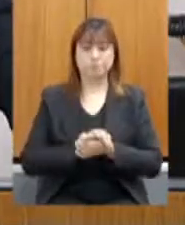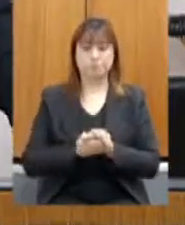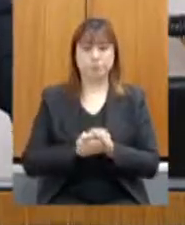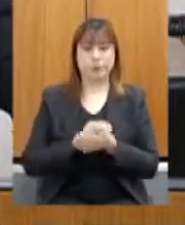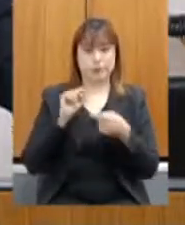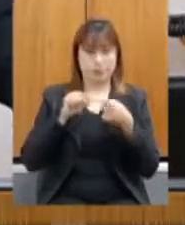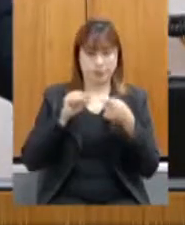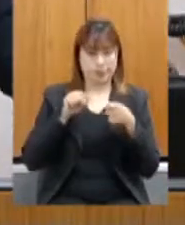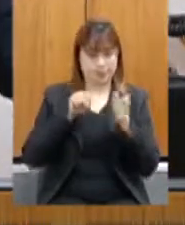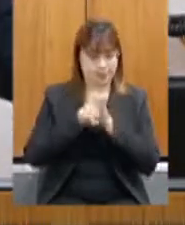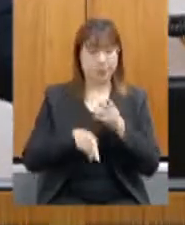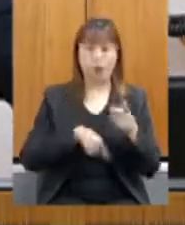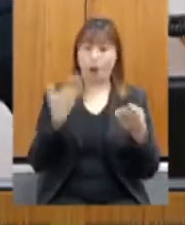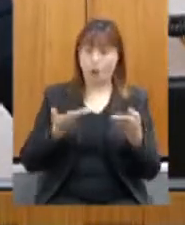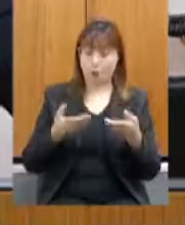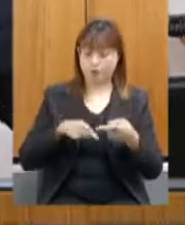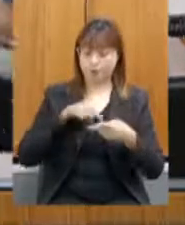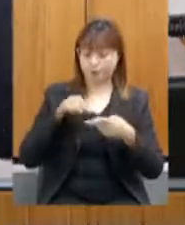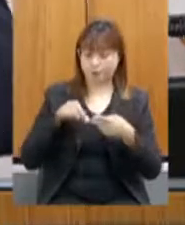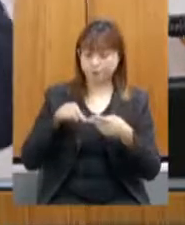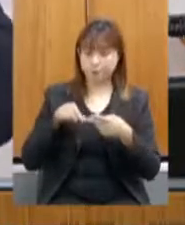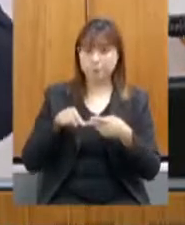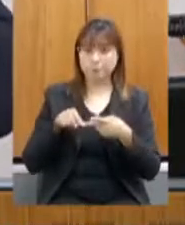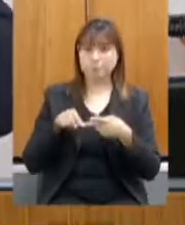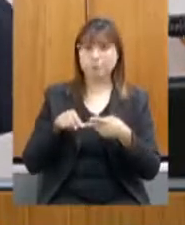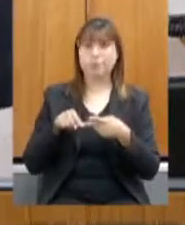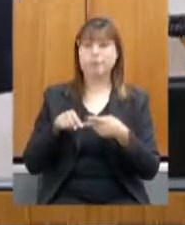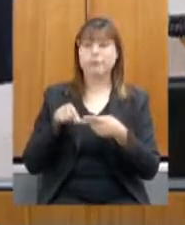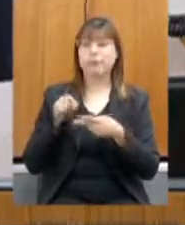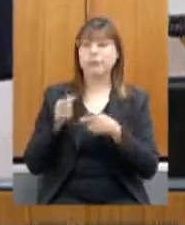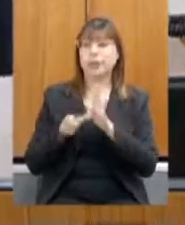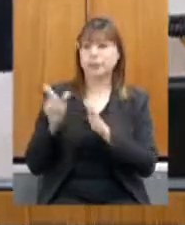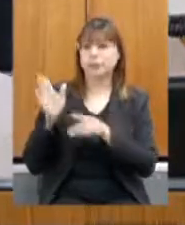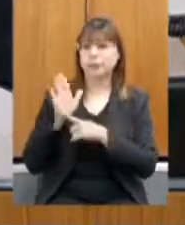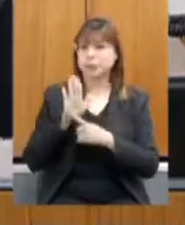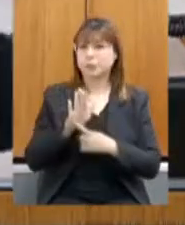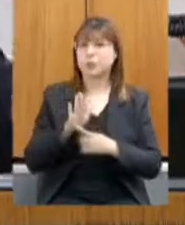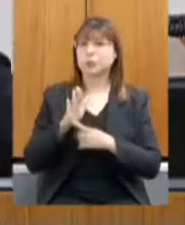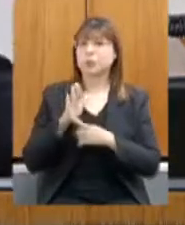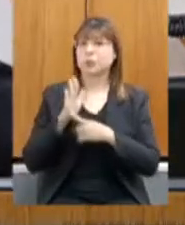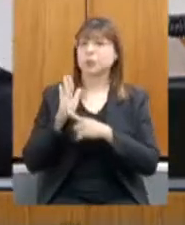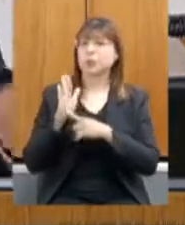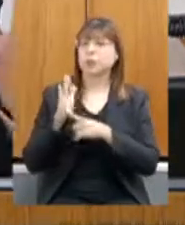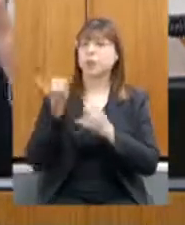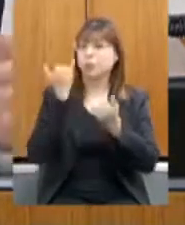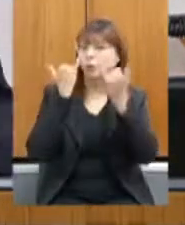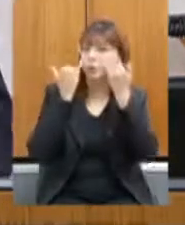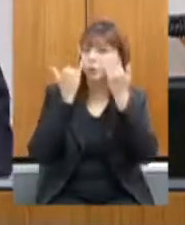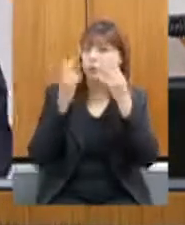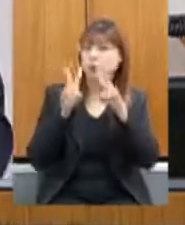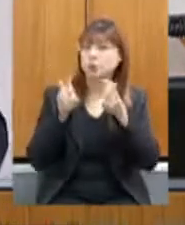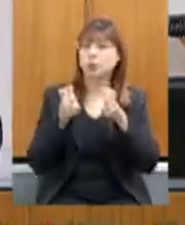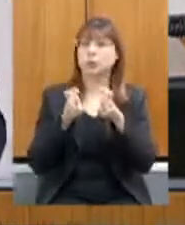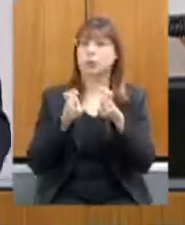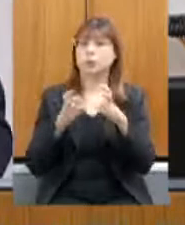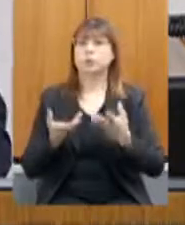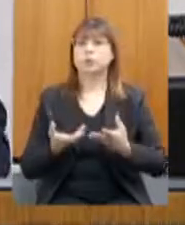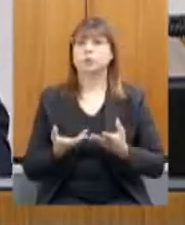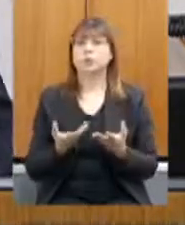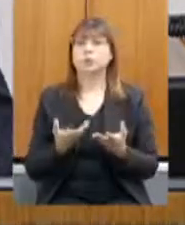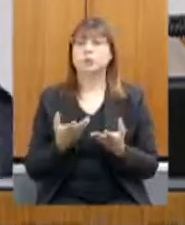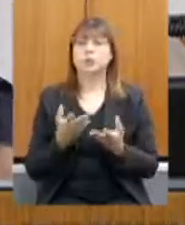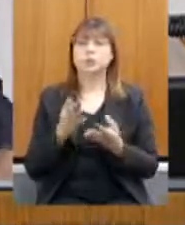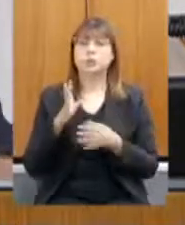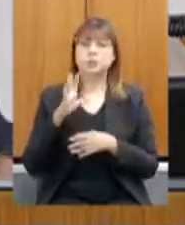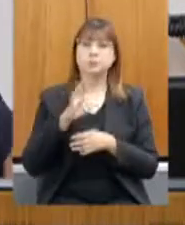E a segunda, se a senhora me permite, a senhora apresentou alguns dados relativos à nossa produção agropecuária e, nesse momento, secretária,